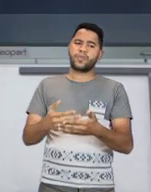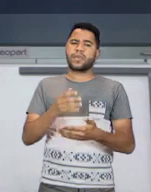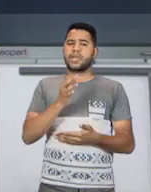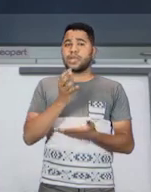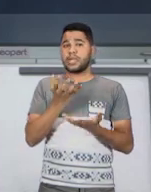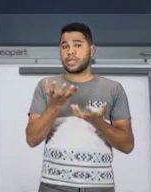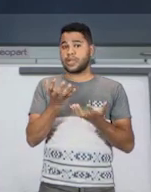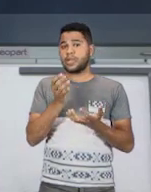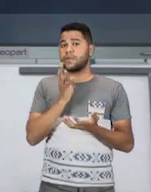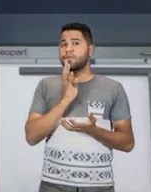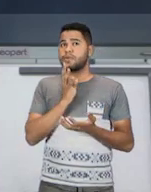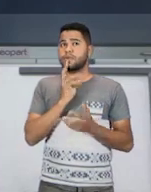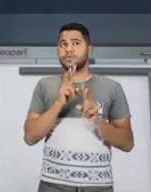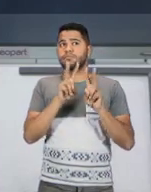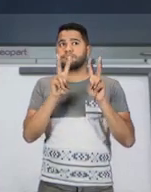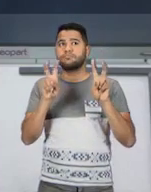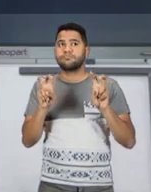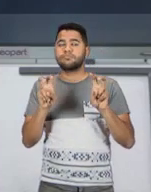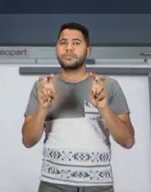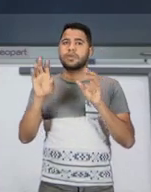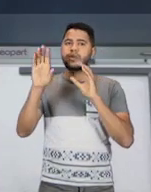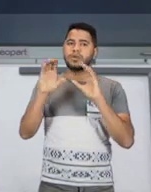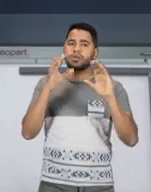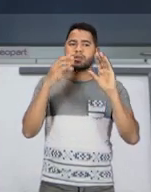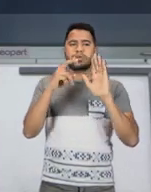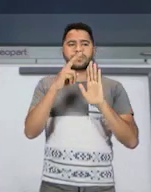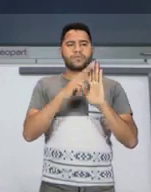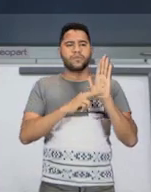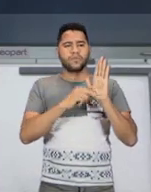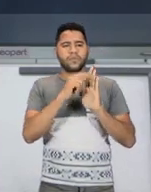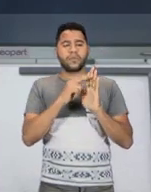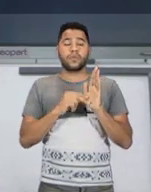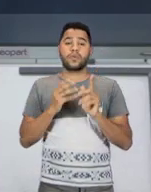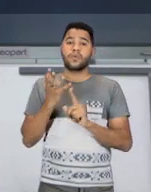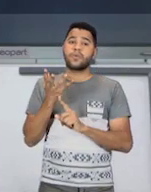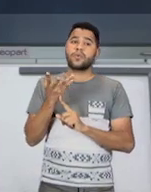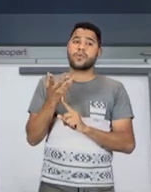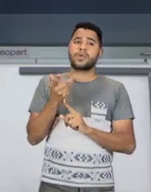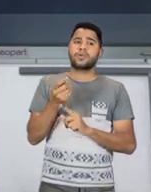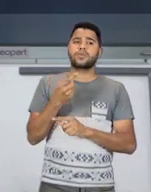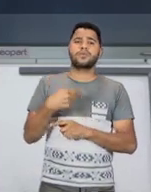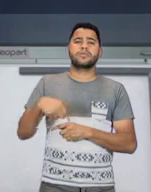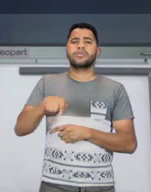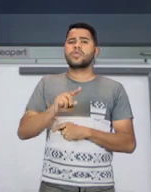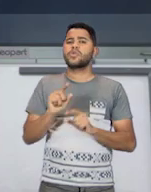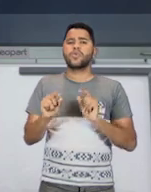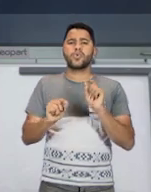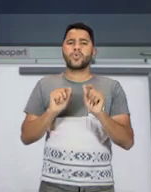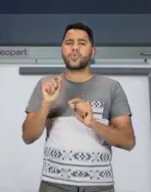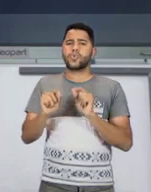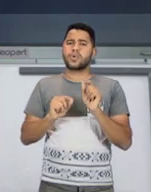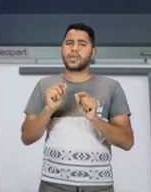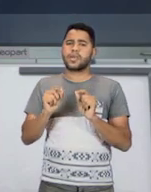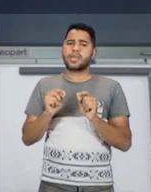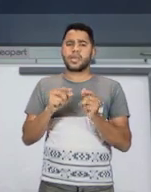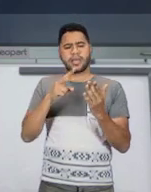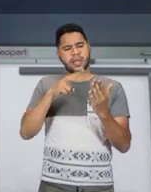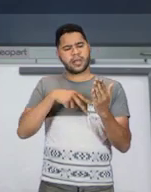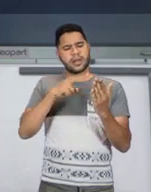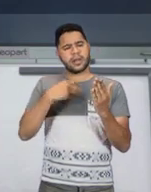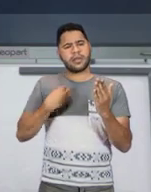conhecer mais sobre um cantor, sobre um pintor, um artista, o a gente procura? A gente procura ler a